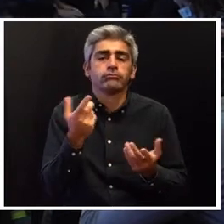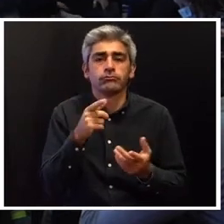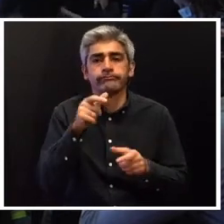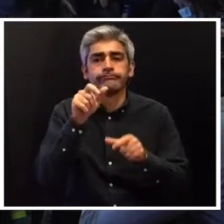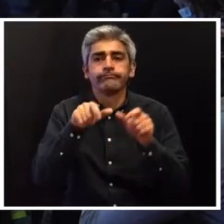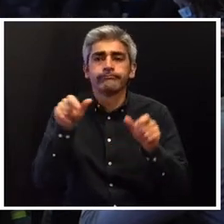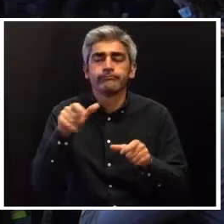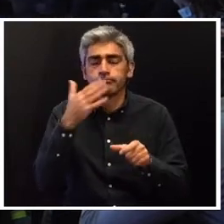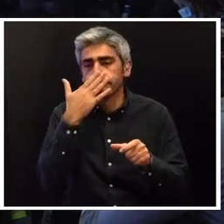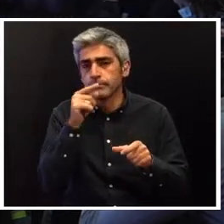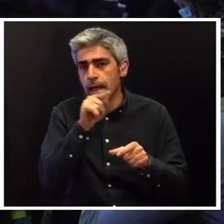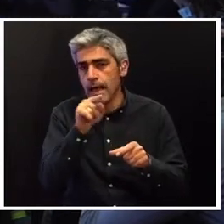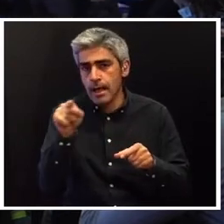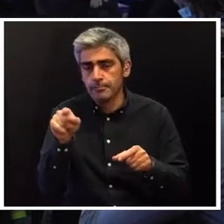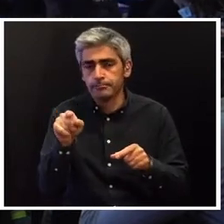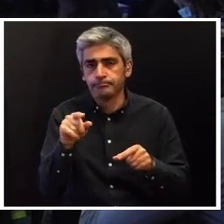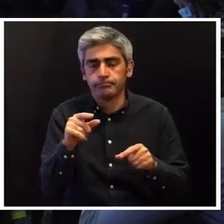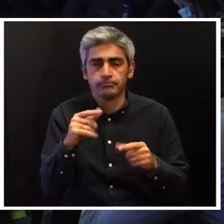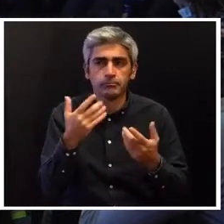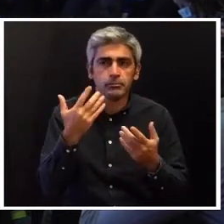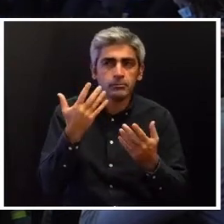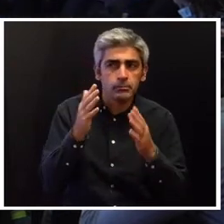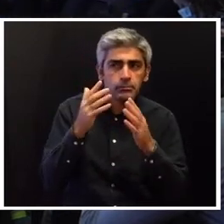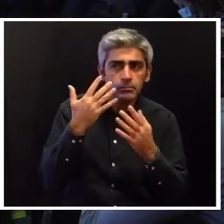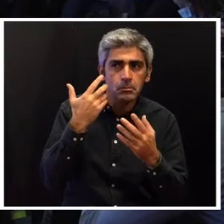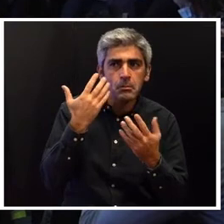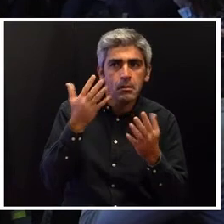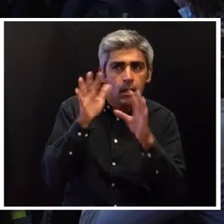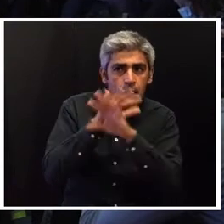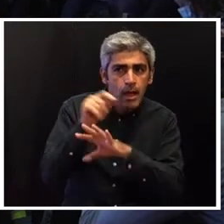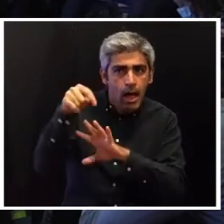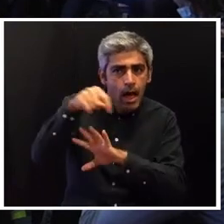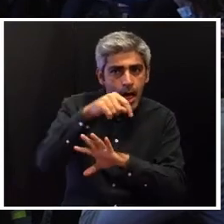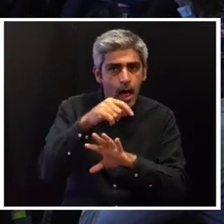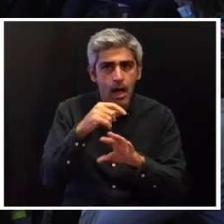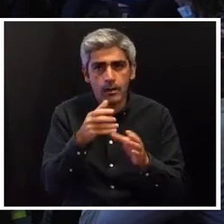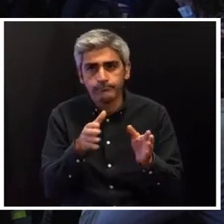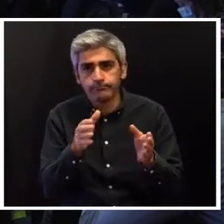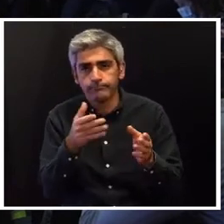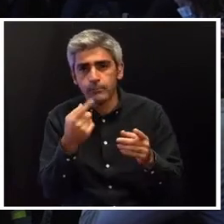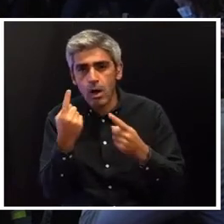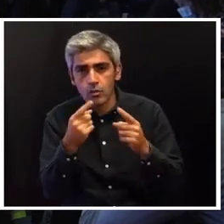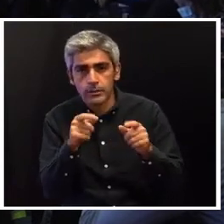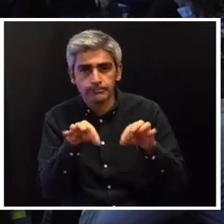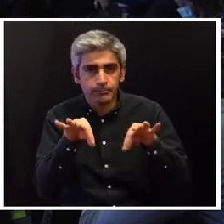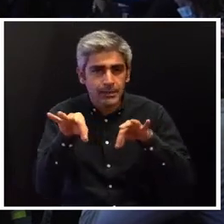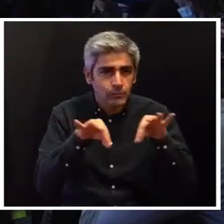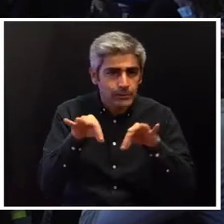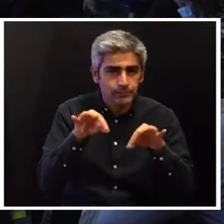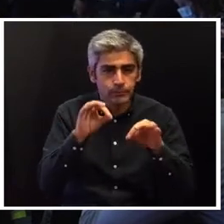aparentemente menos exuberantes ofensas e condicionamentos psicológicos,